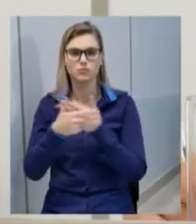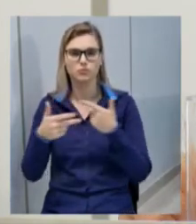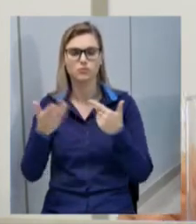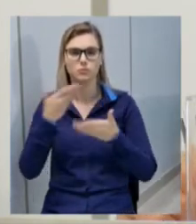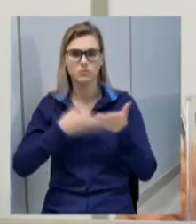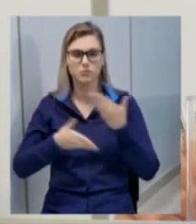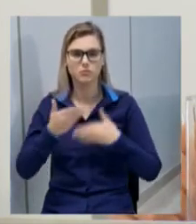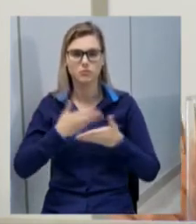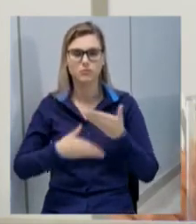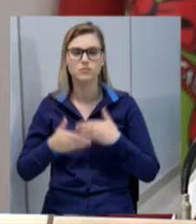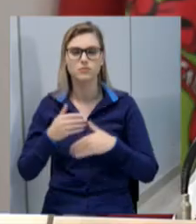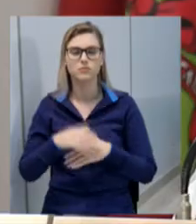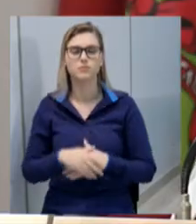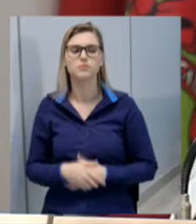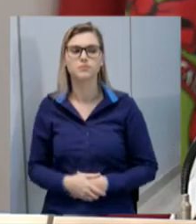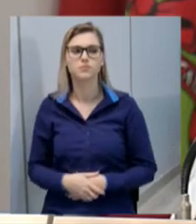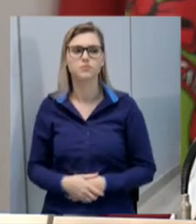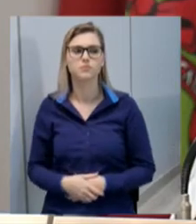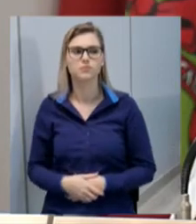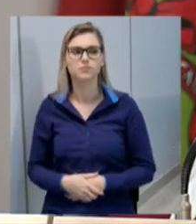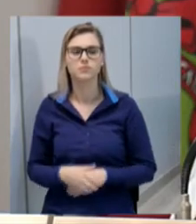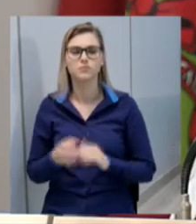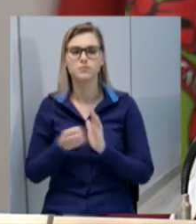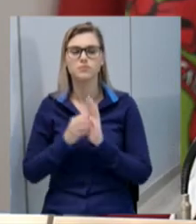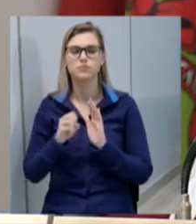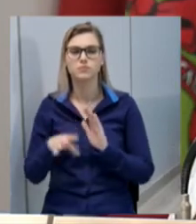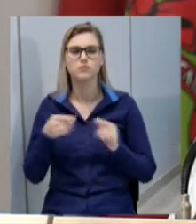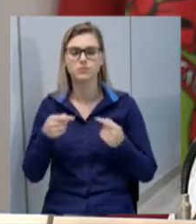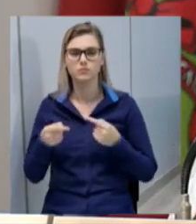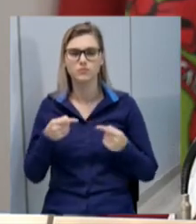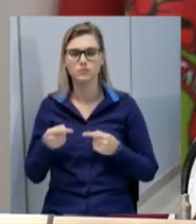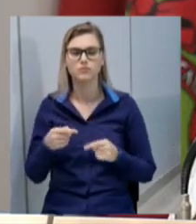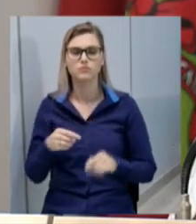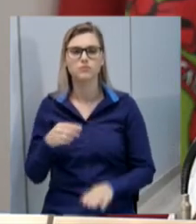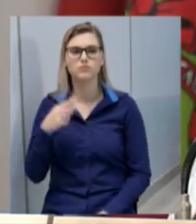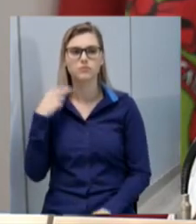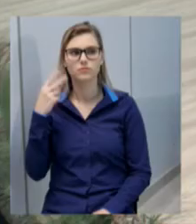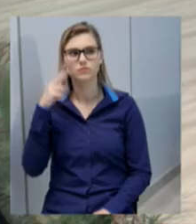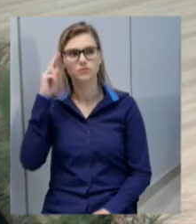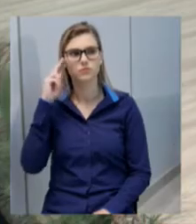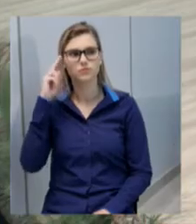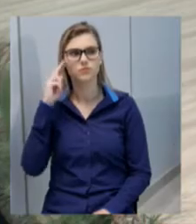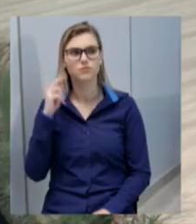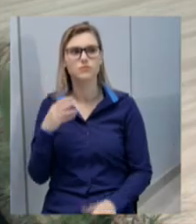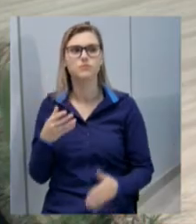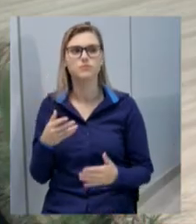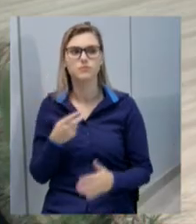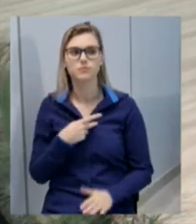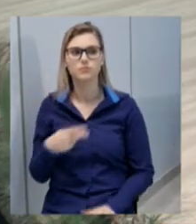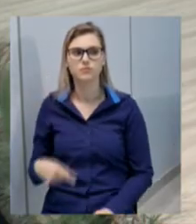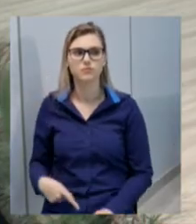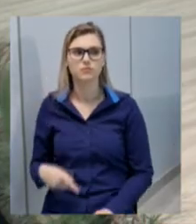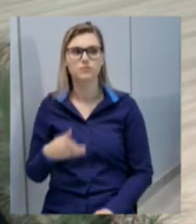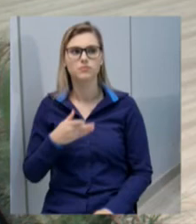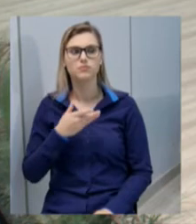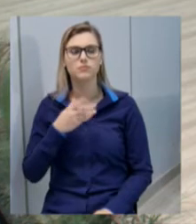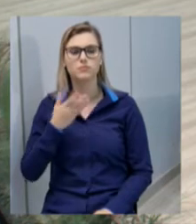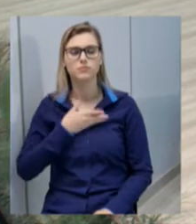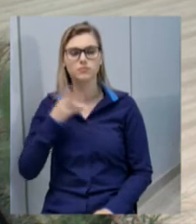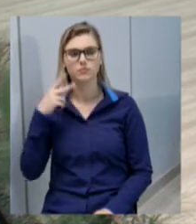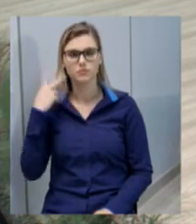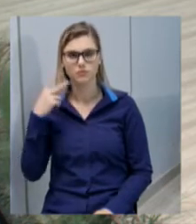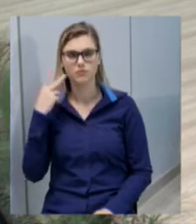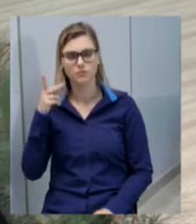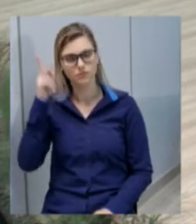modalidades esportivas a indicação está em discussão vereador Natal bem senhor presidente colegas vereadores